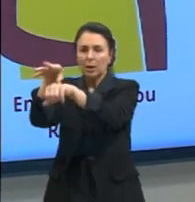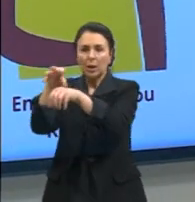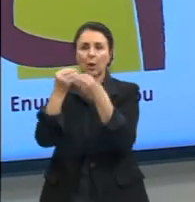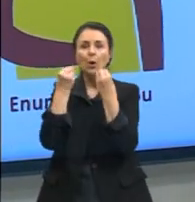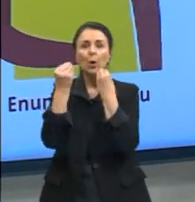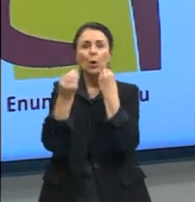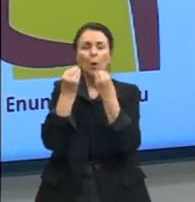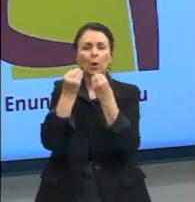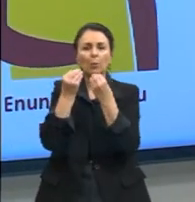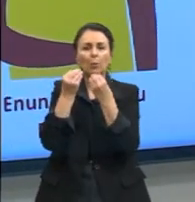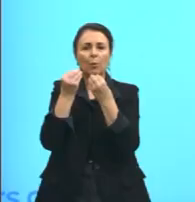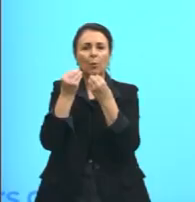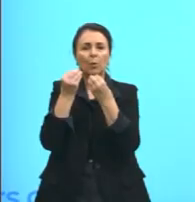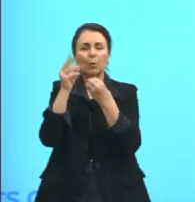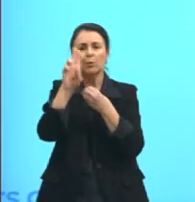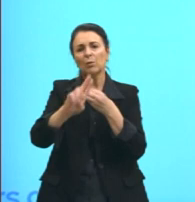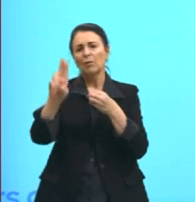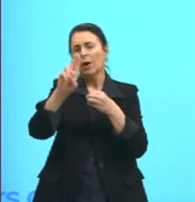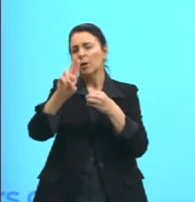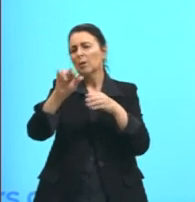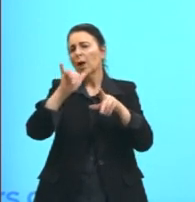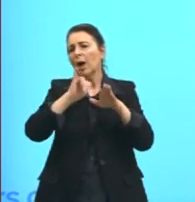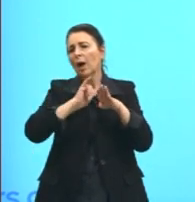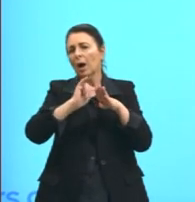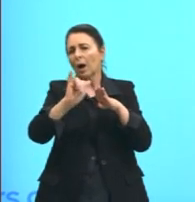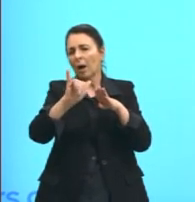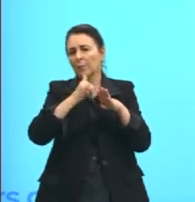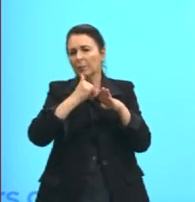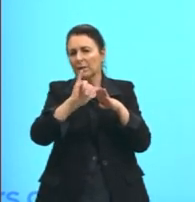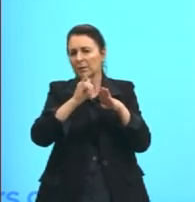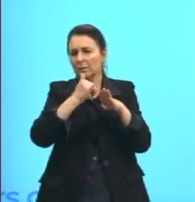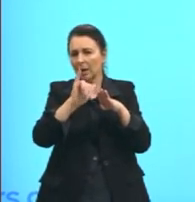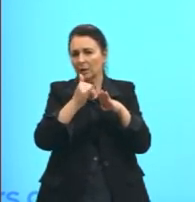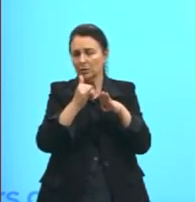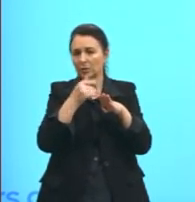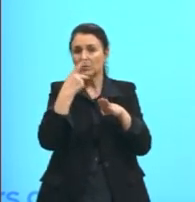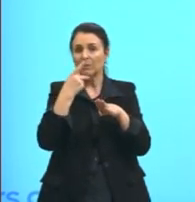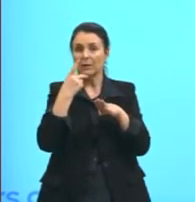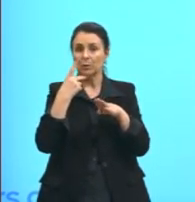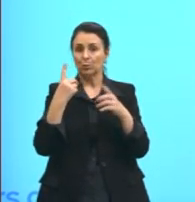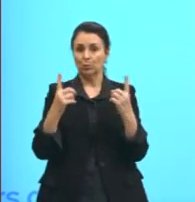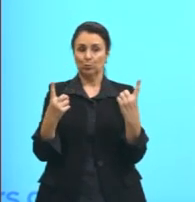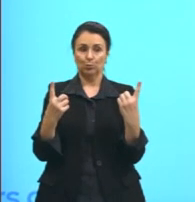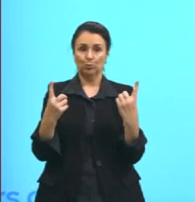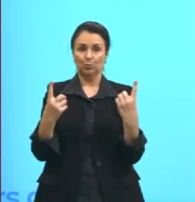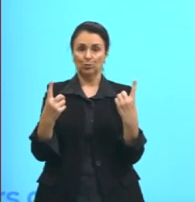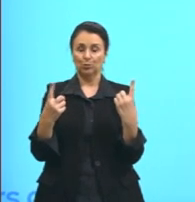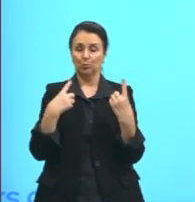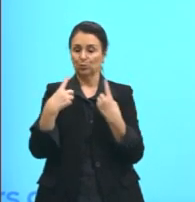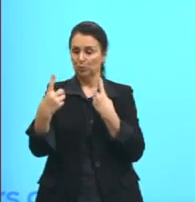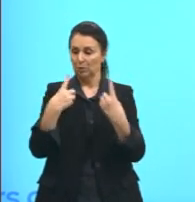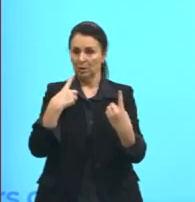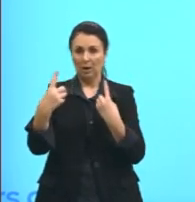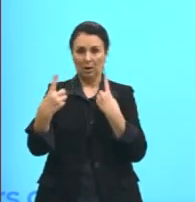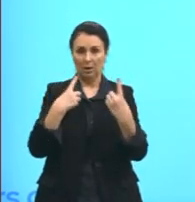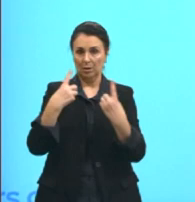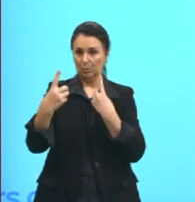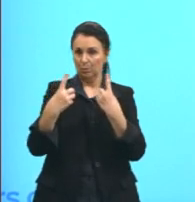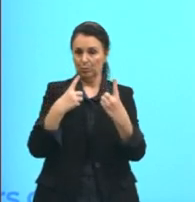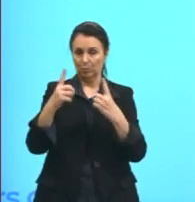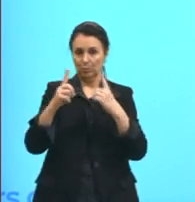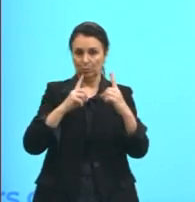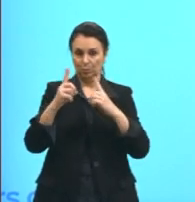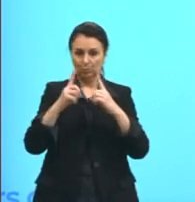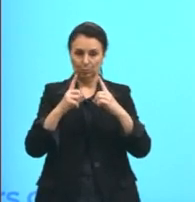é transmitida? Aqui, nesse caso, a gente está falando de um diálogo. De duas pessoas que